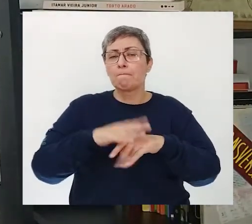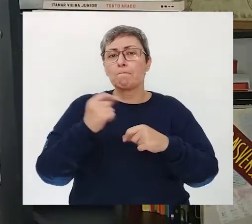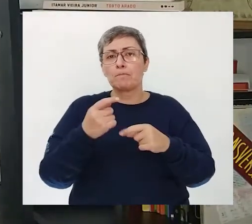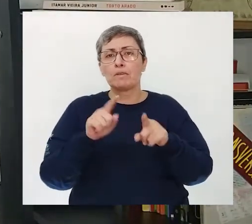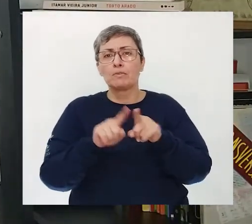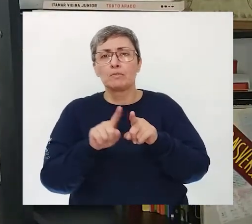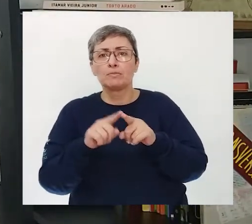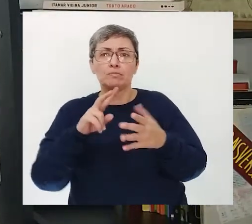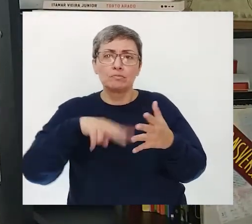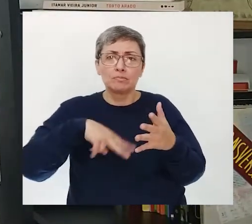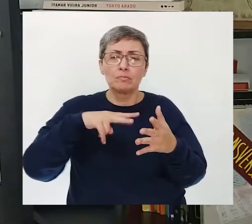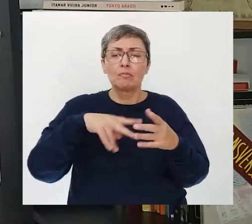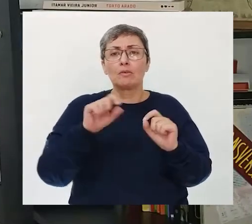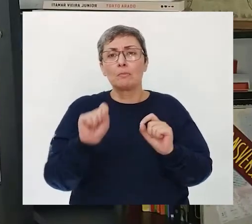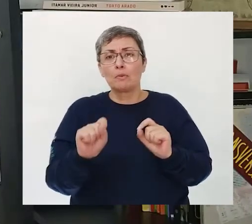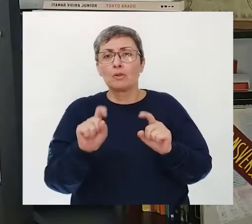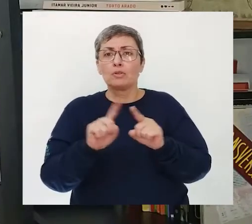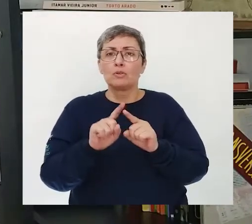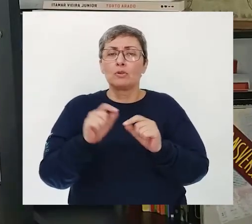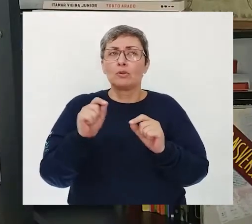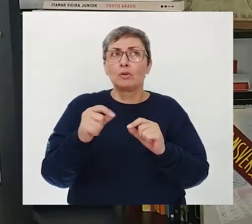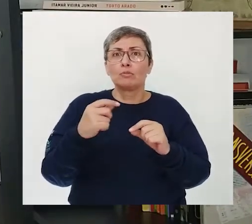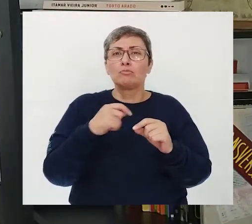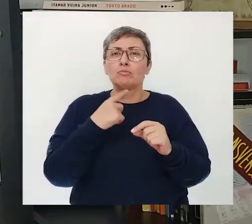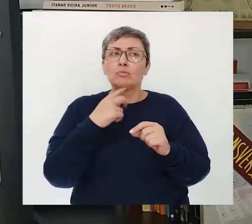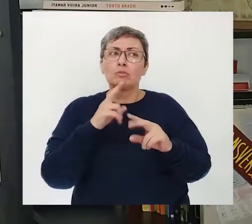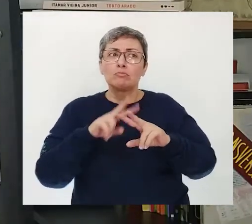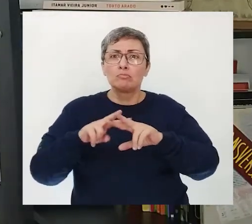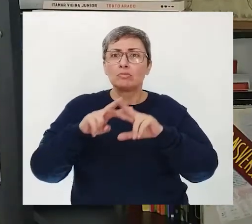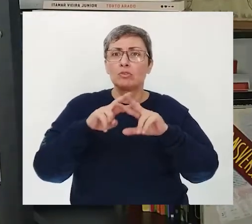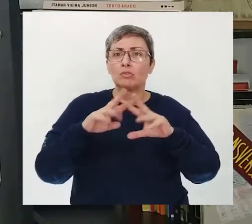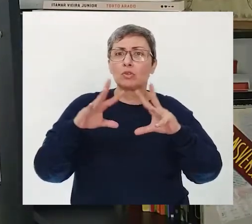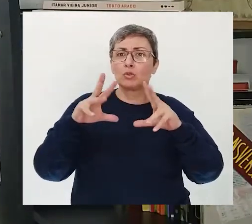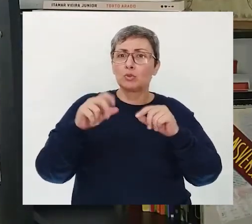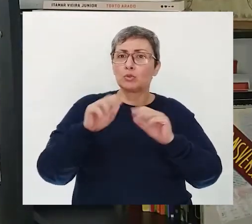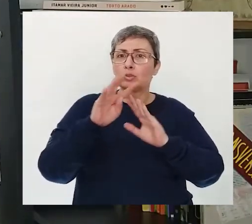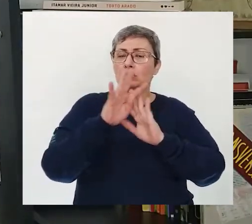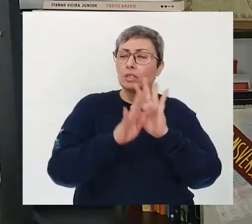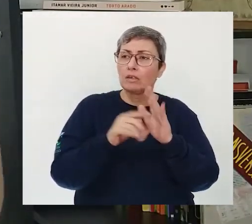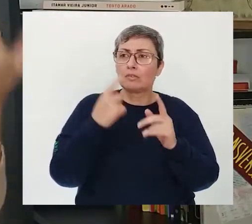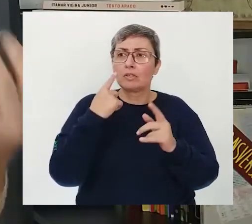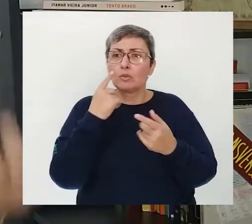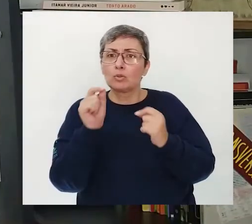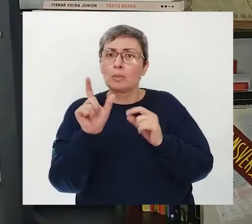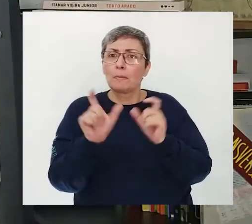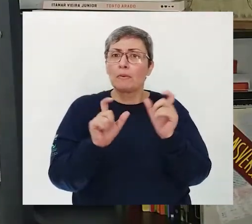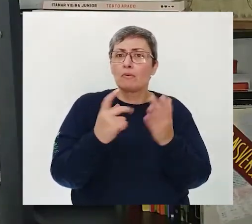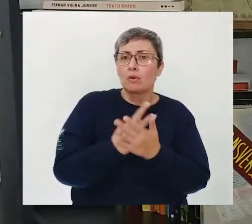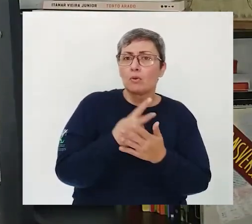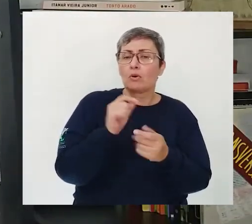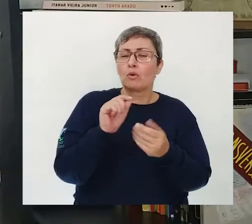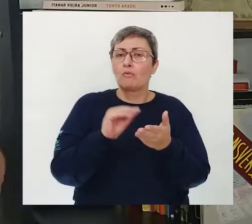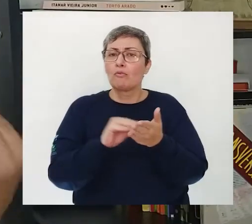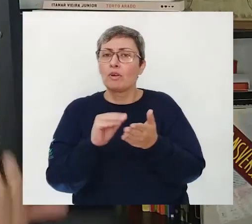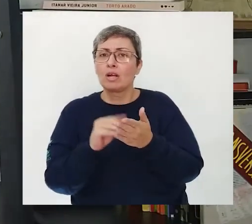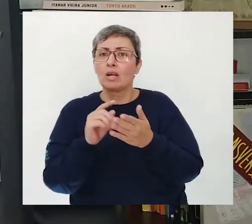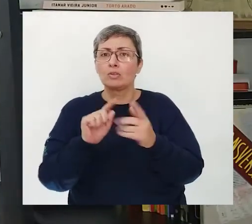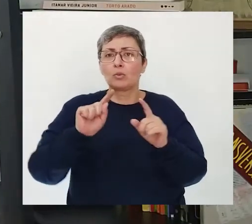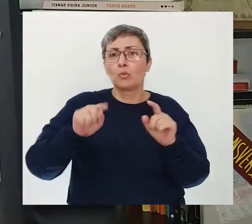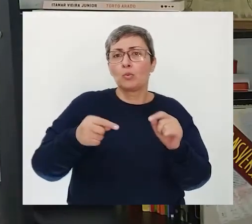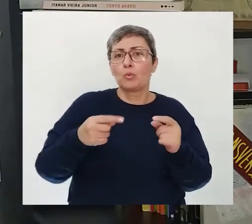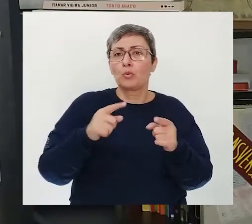Vão fazer A leitura Faz com que vocês Revejam o texto inteiro Verificando se tem Alguma palavra errada Falta de